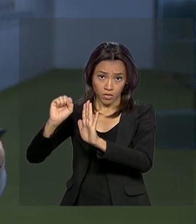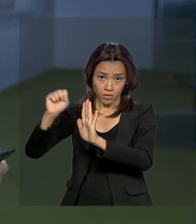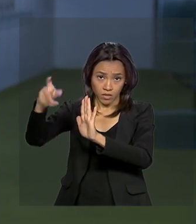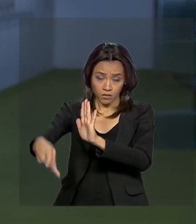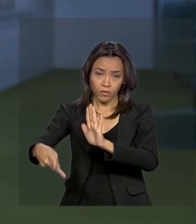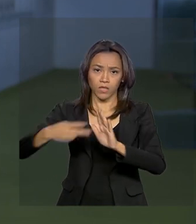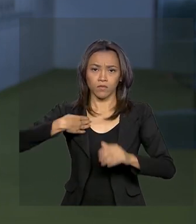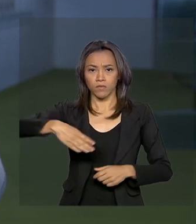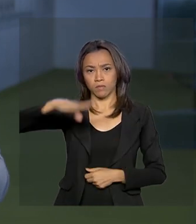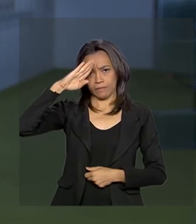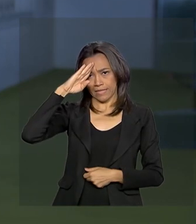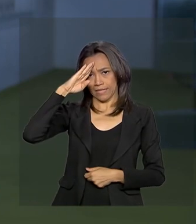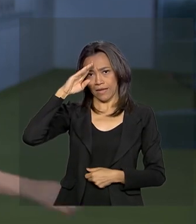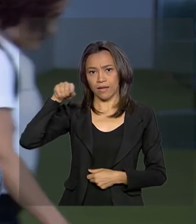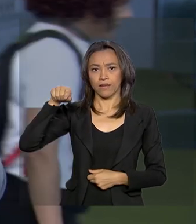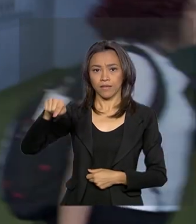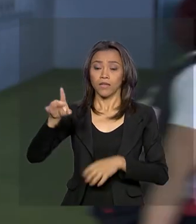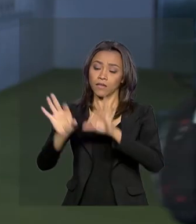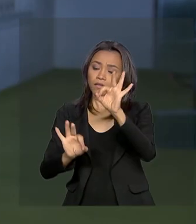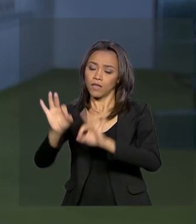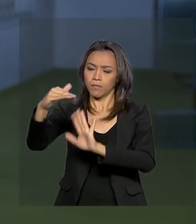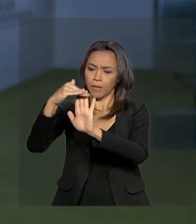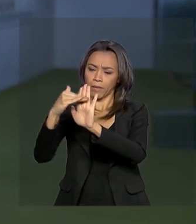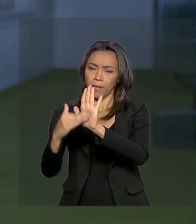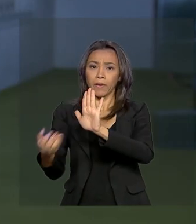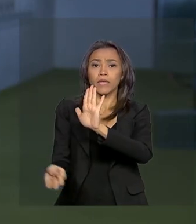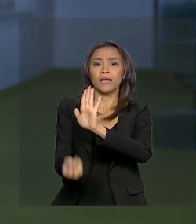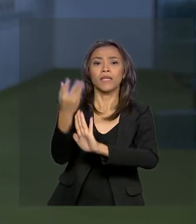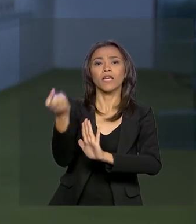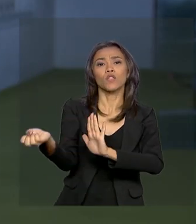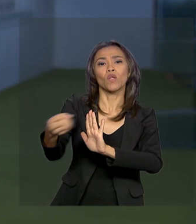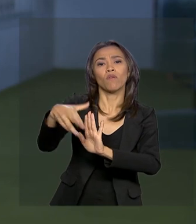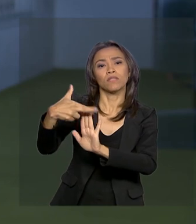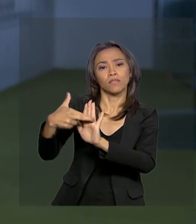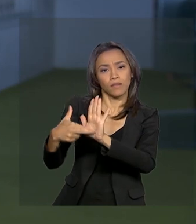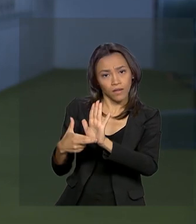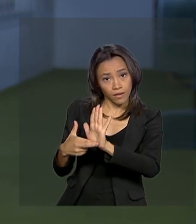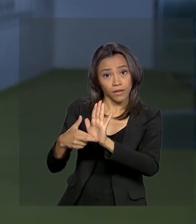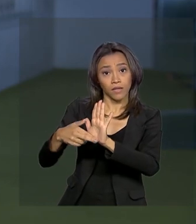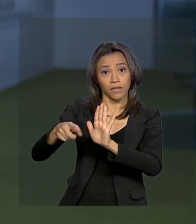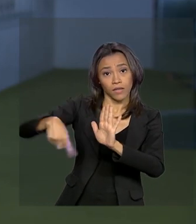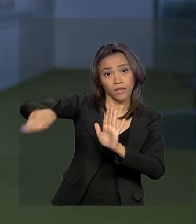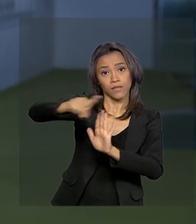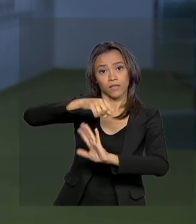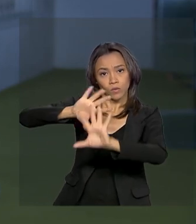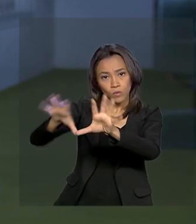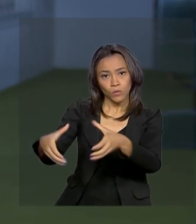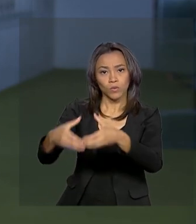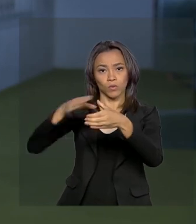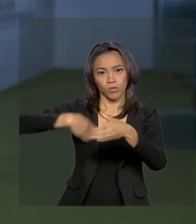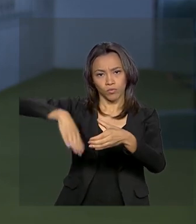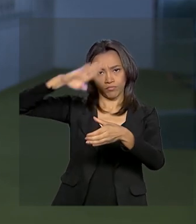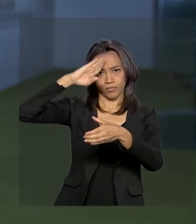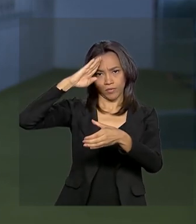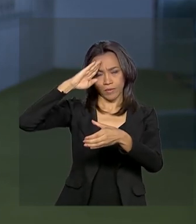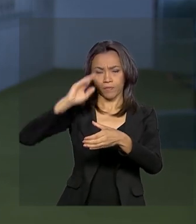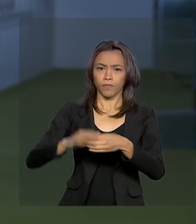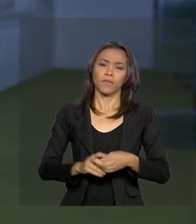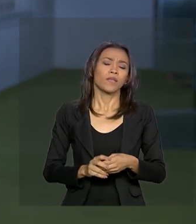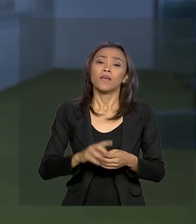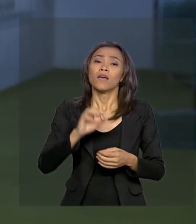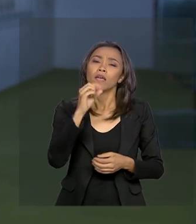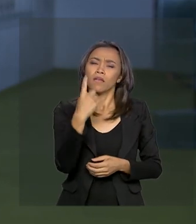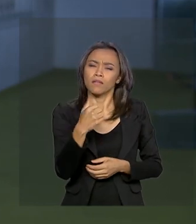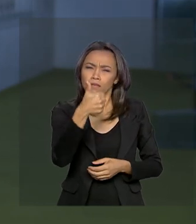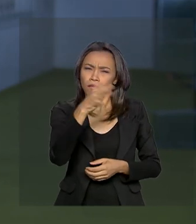que reestrutura ali as carreiras e cria novas regras para a aposentadoria dos membros das Forças Armadas. Em uma década, a previsão de